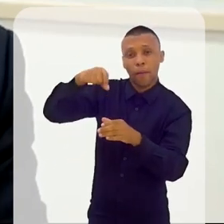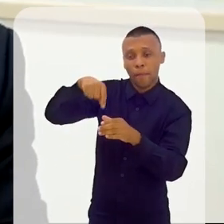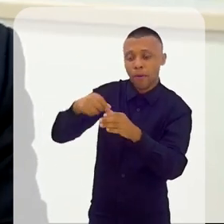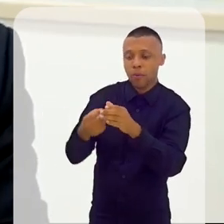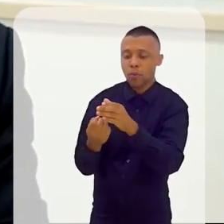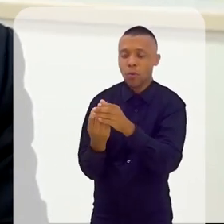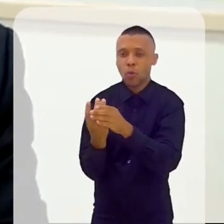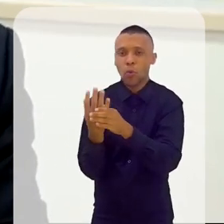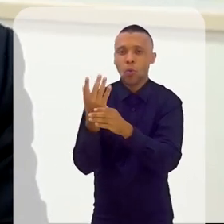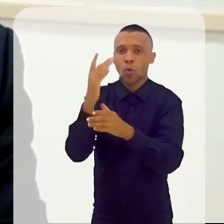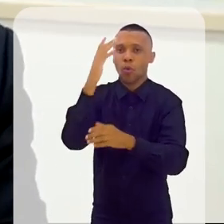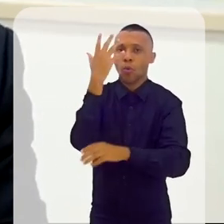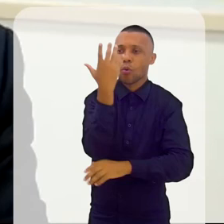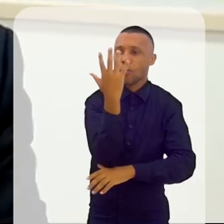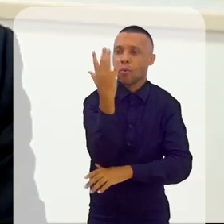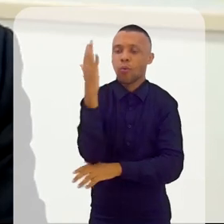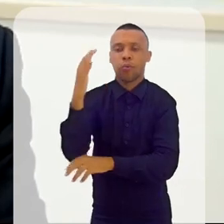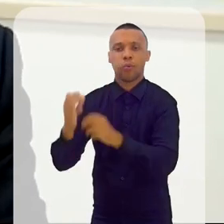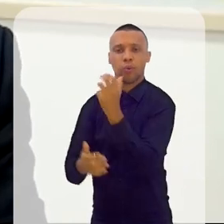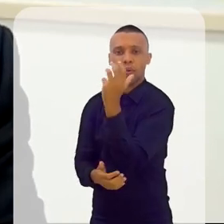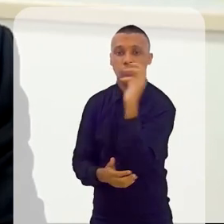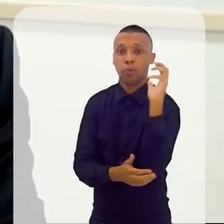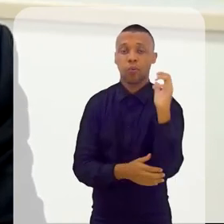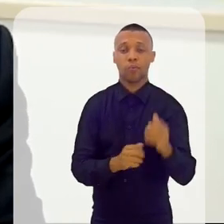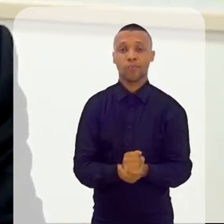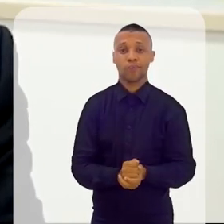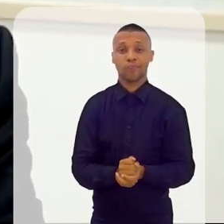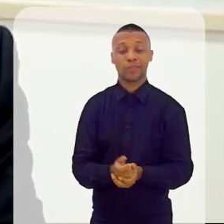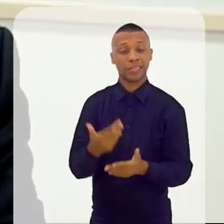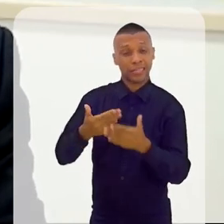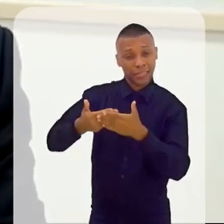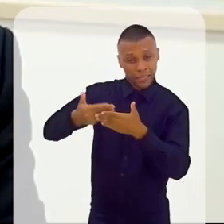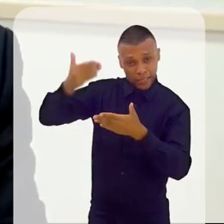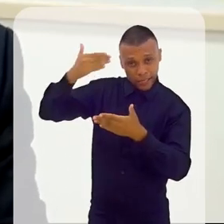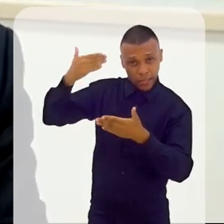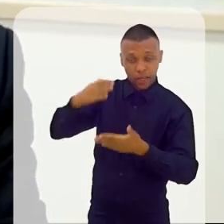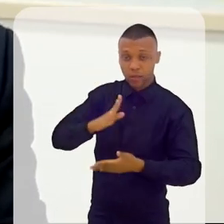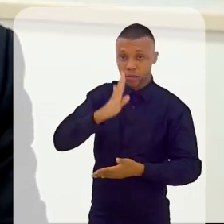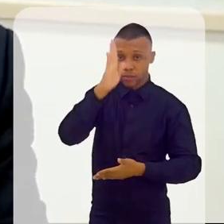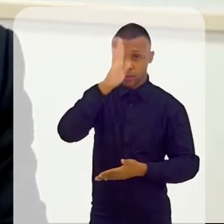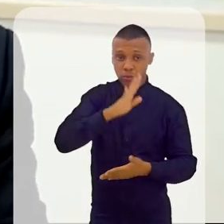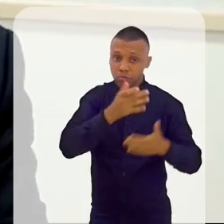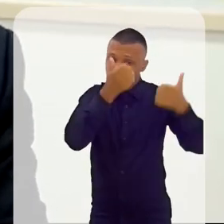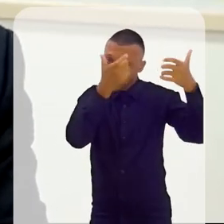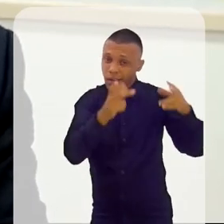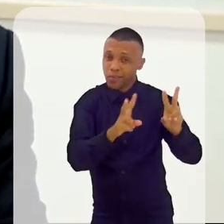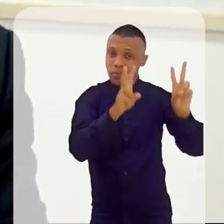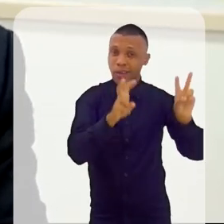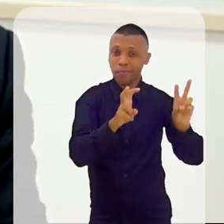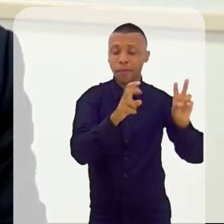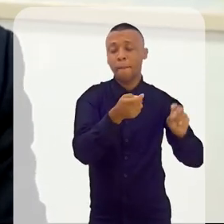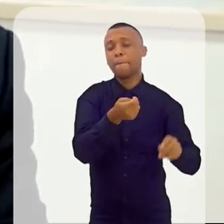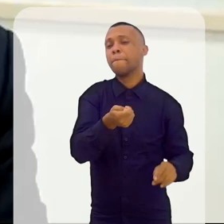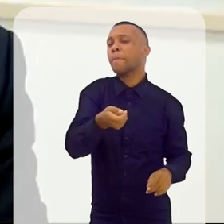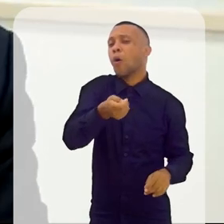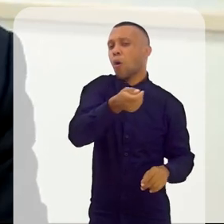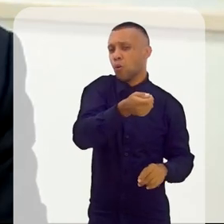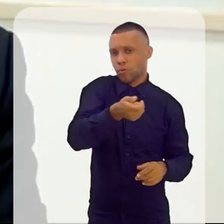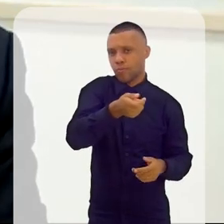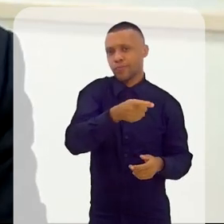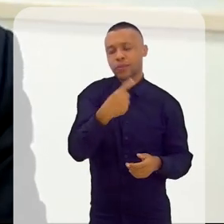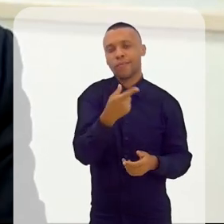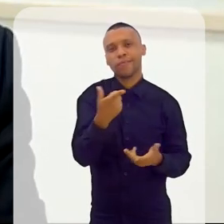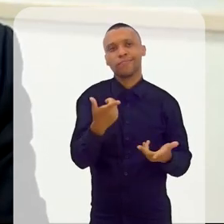Eu fiquei, naquele momento, no Brasil, pouco se falava em sustentabilidade, E eu fiquei, naquele momento,